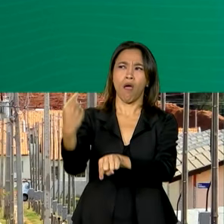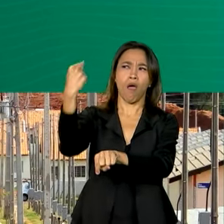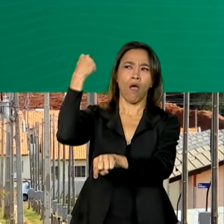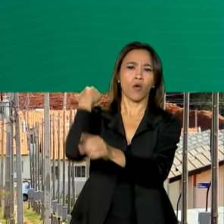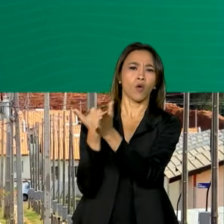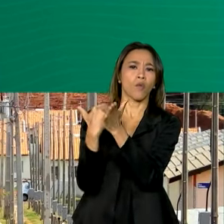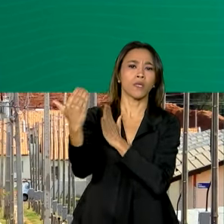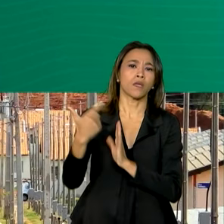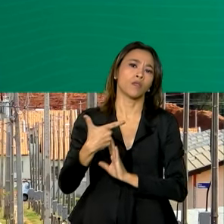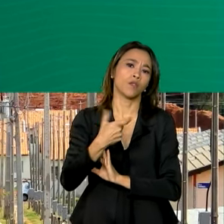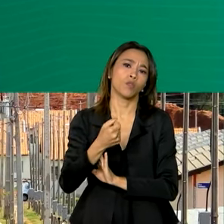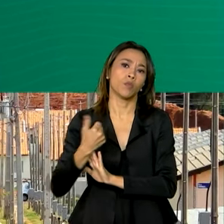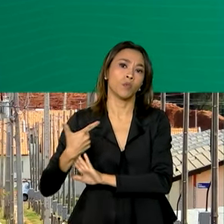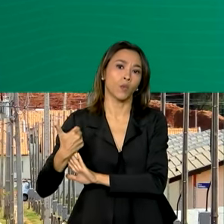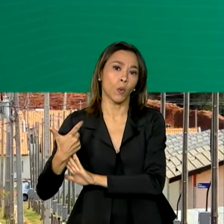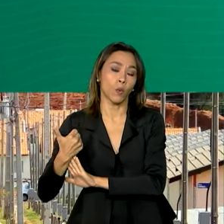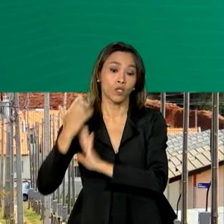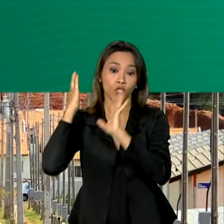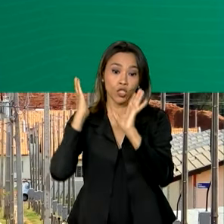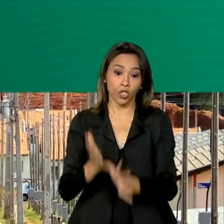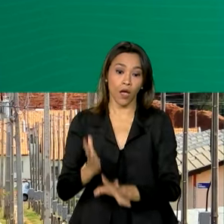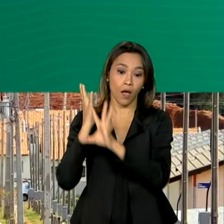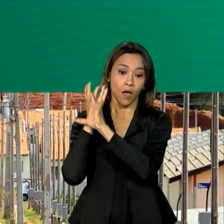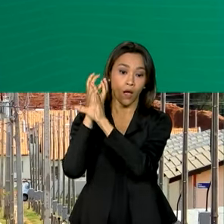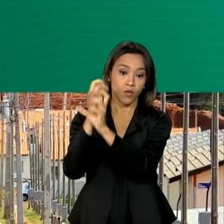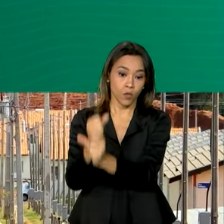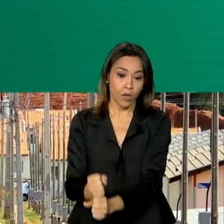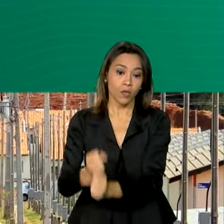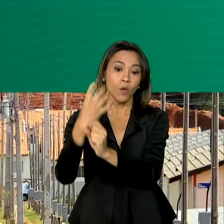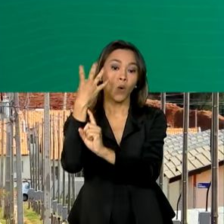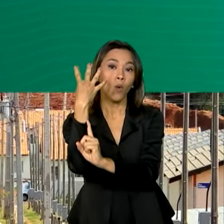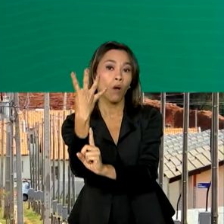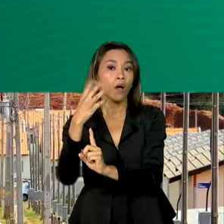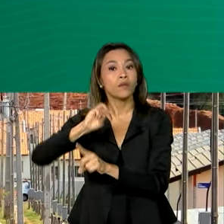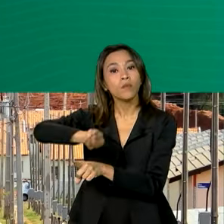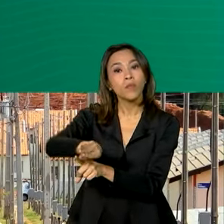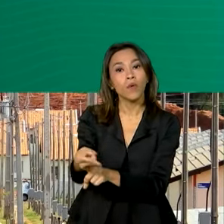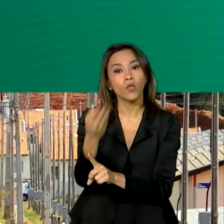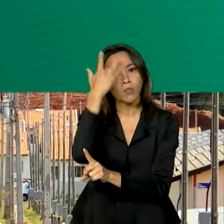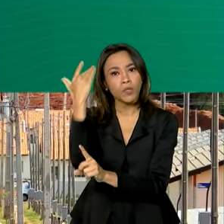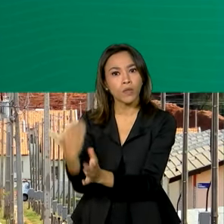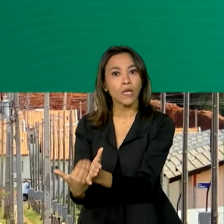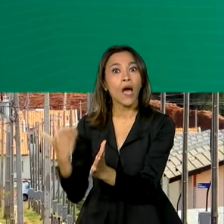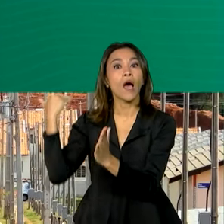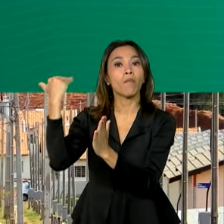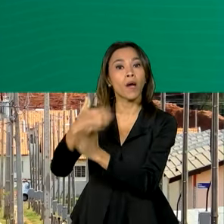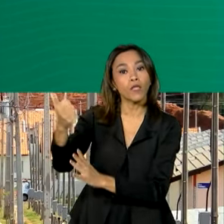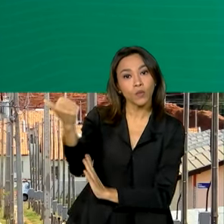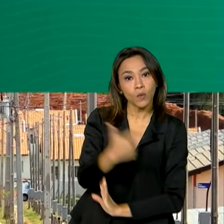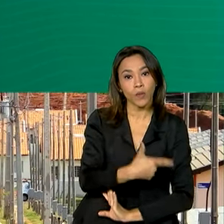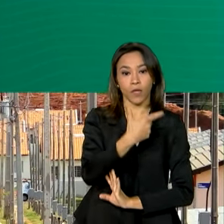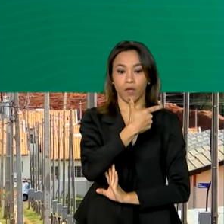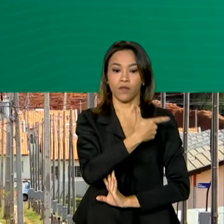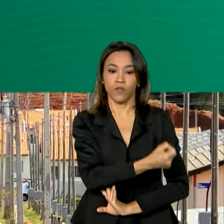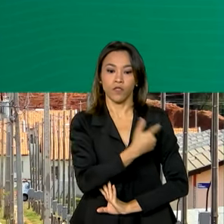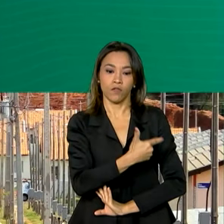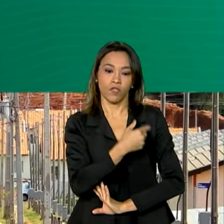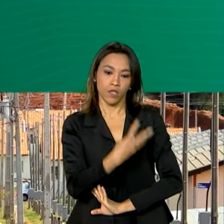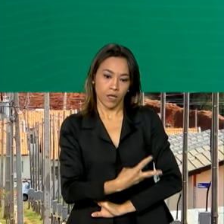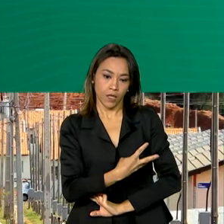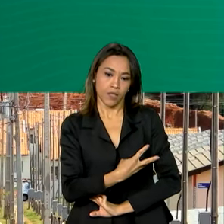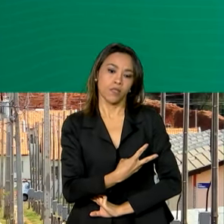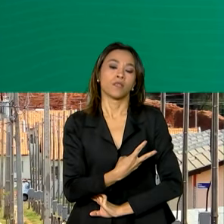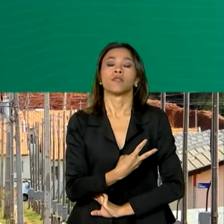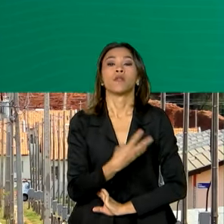2012. Foram 4 milhões de pessoas ocupadas a mais em 2023, em